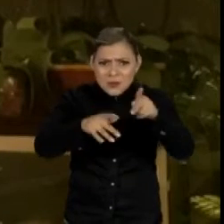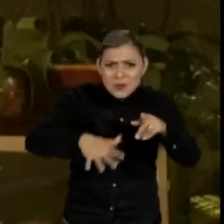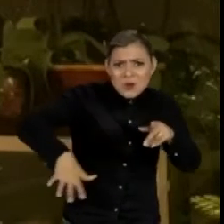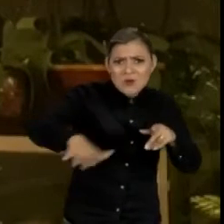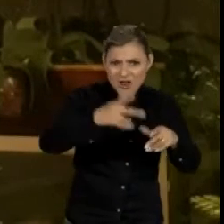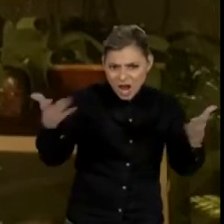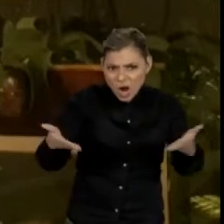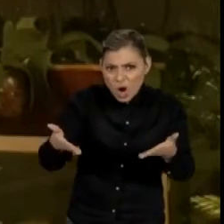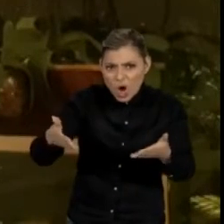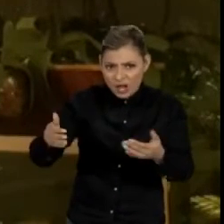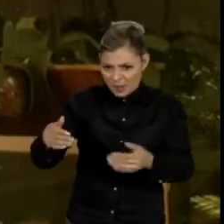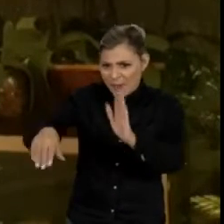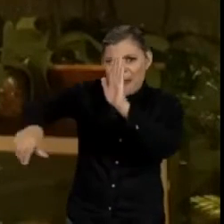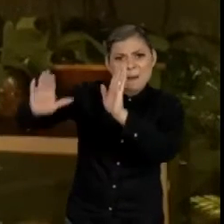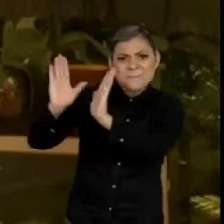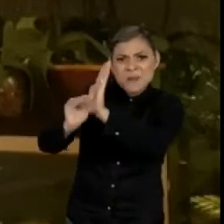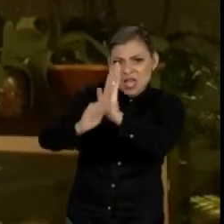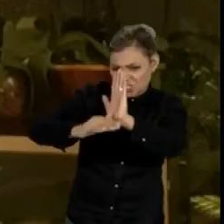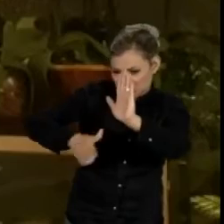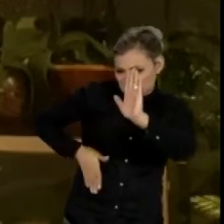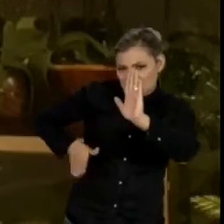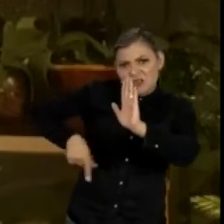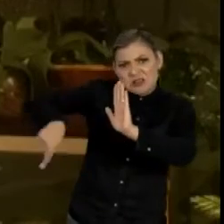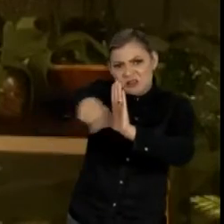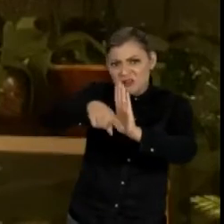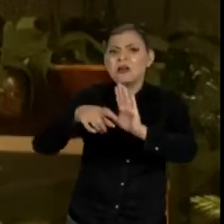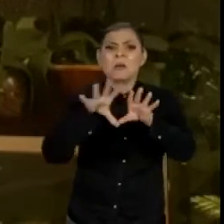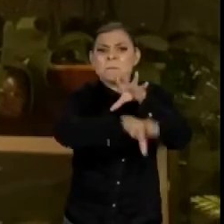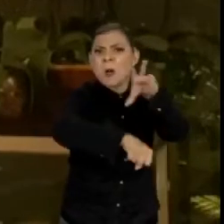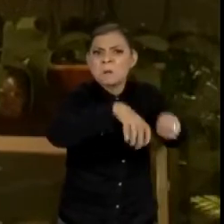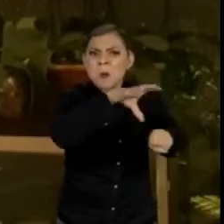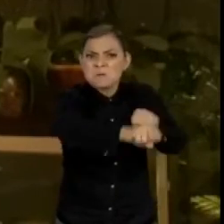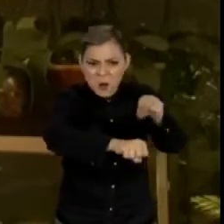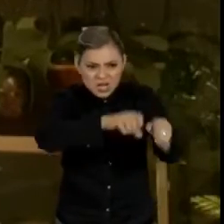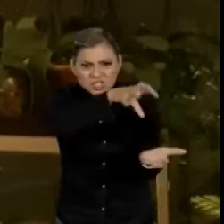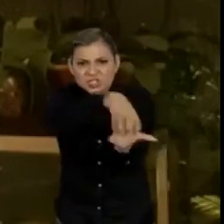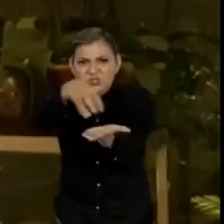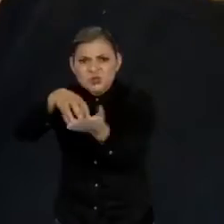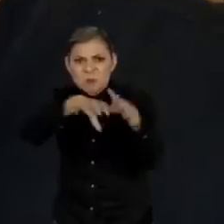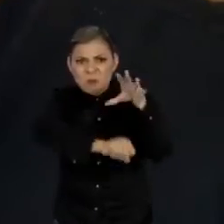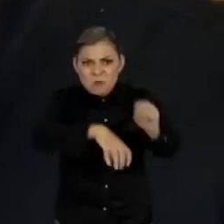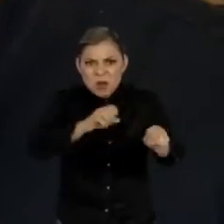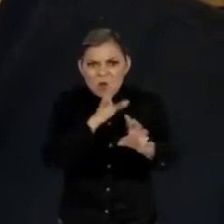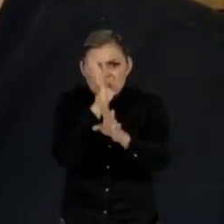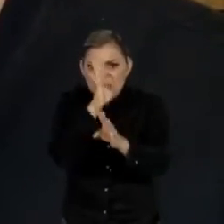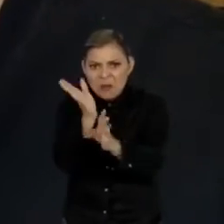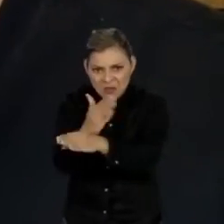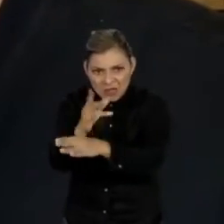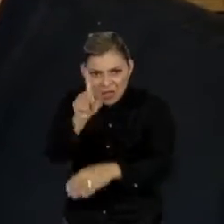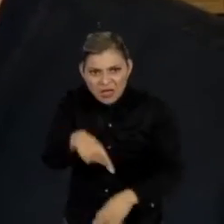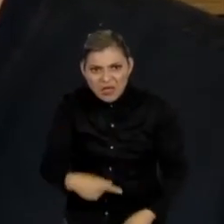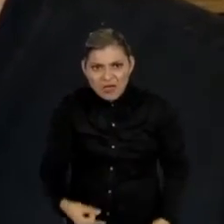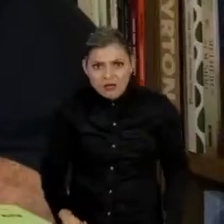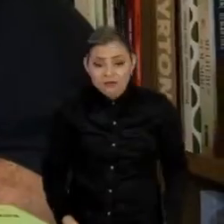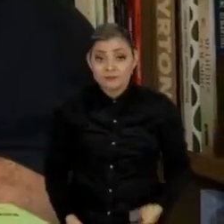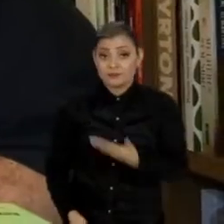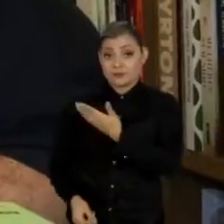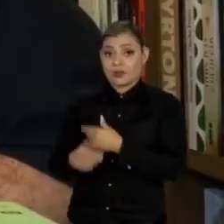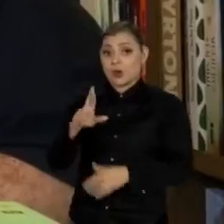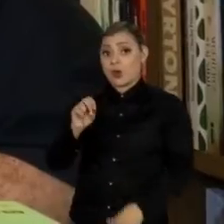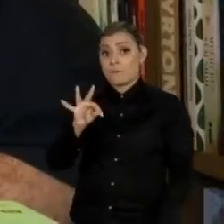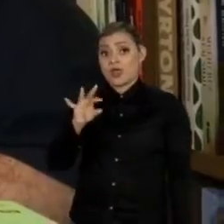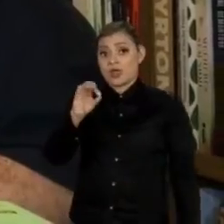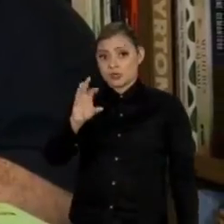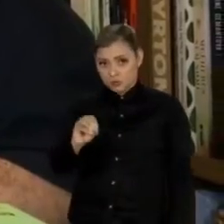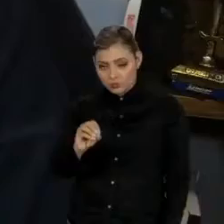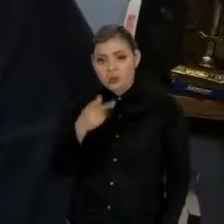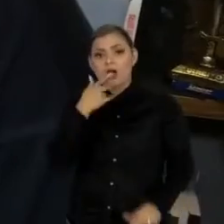Bandidos dominando inteiramente as instituições do país. O Procurador de Justiça, Roberto Liviano, afirmou